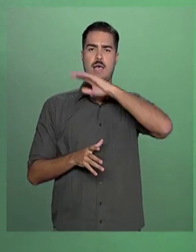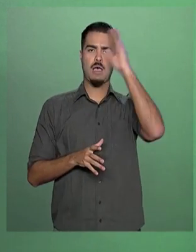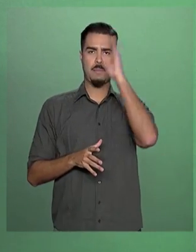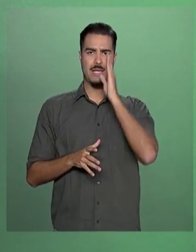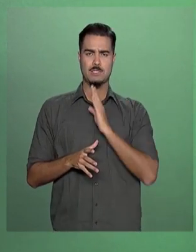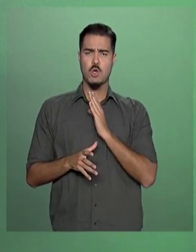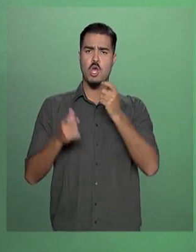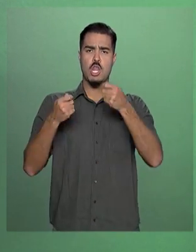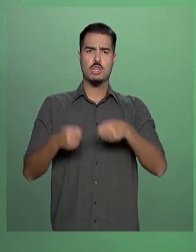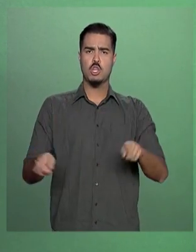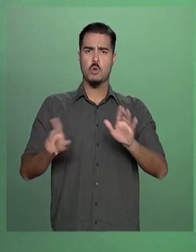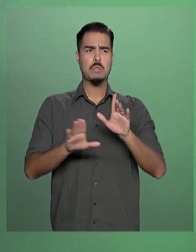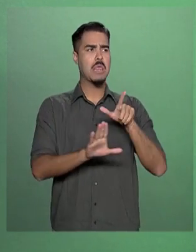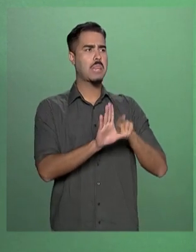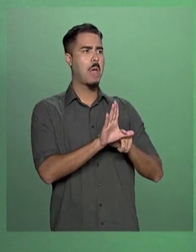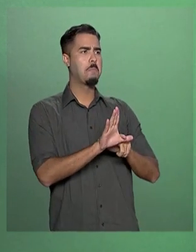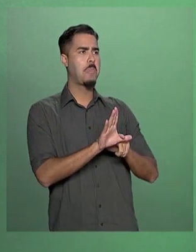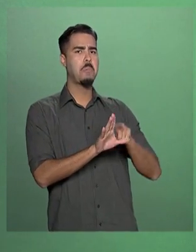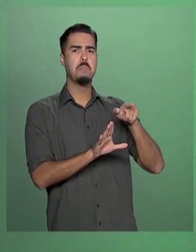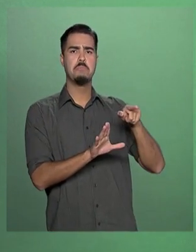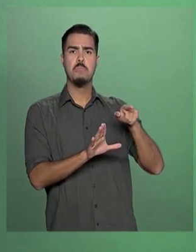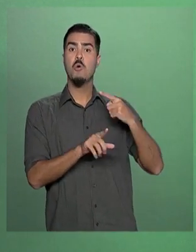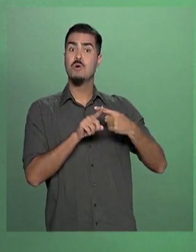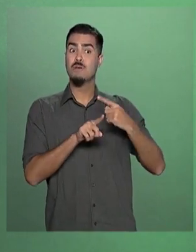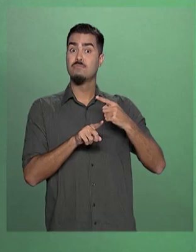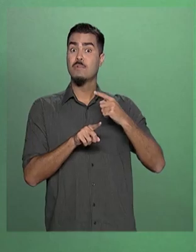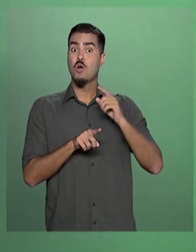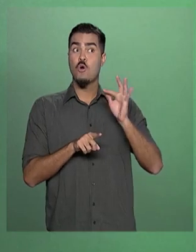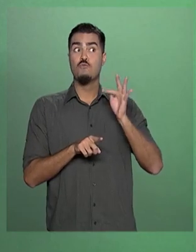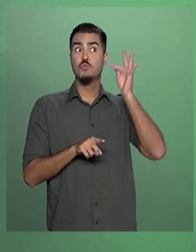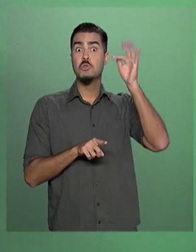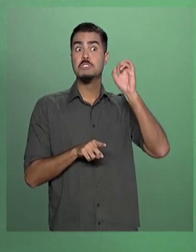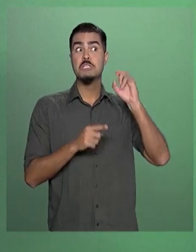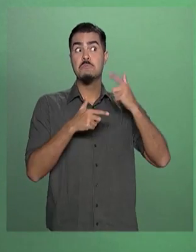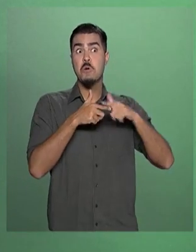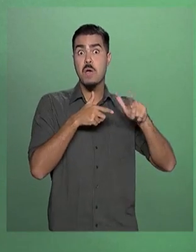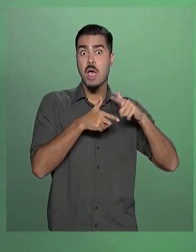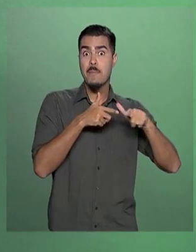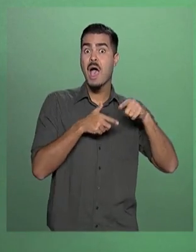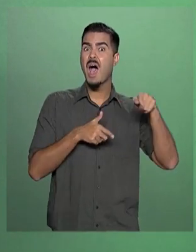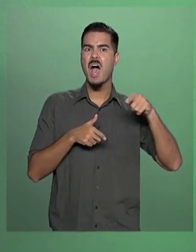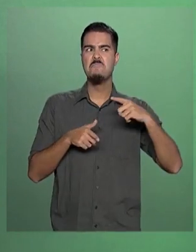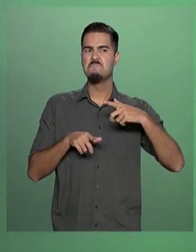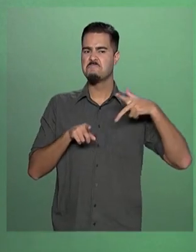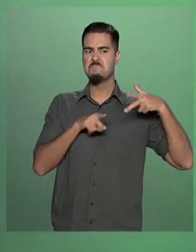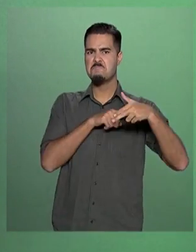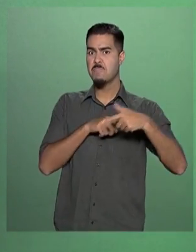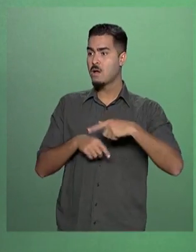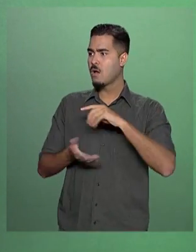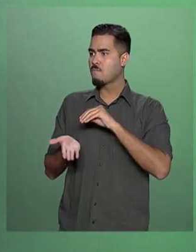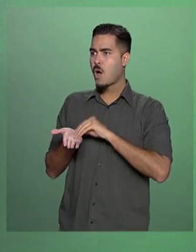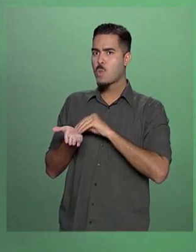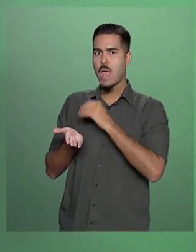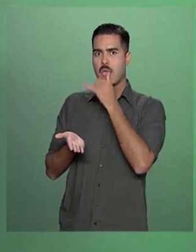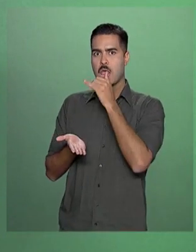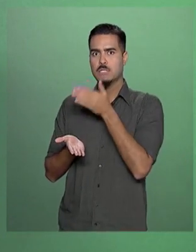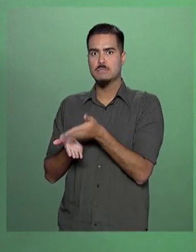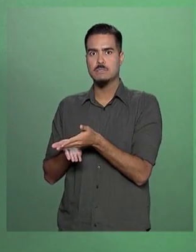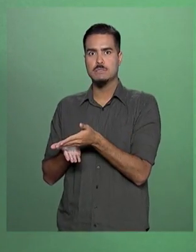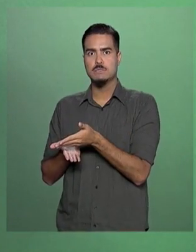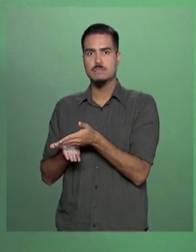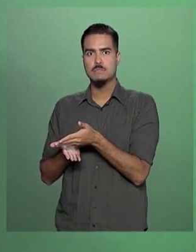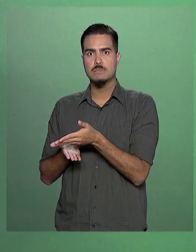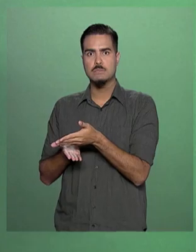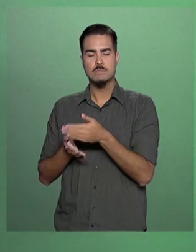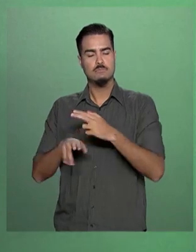evitarmos que no futuro, eventualmente, aquele estado venha a sofrer com falta de energia advinda do exterior e até